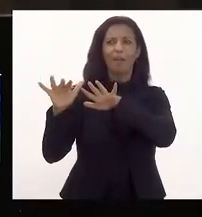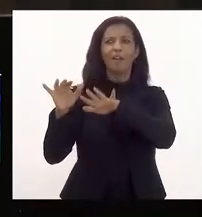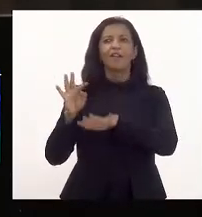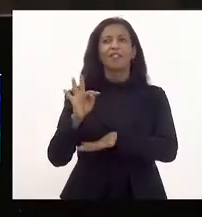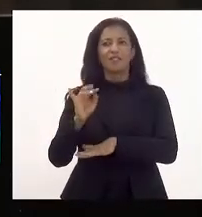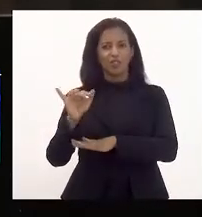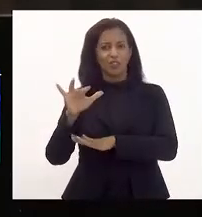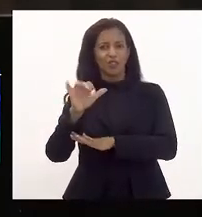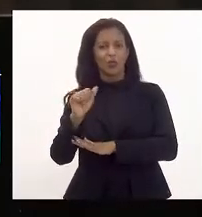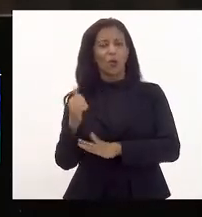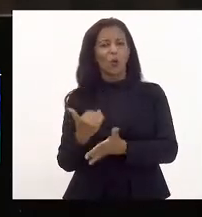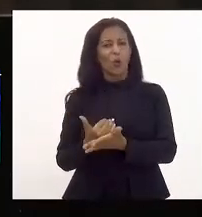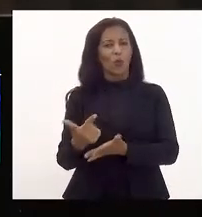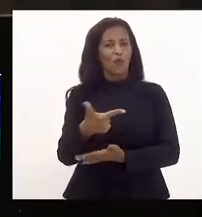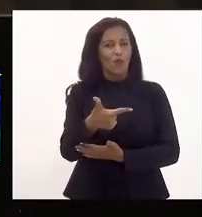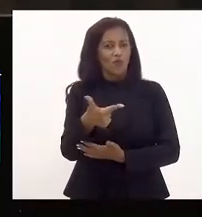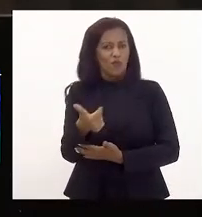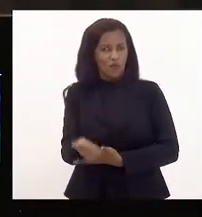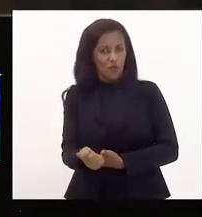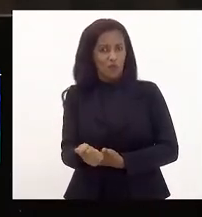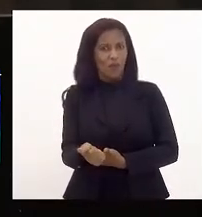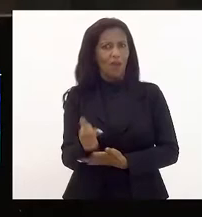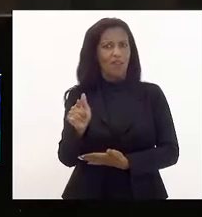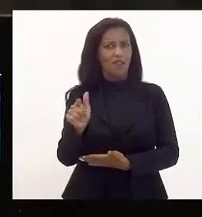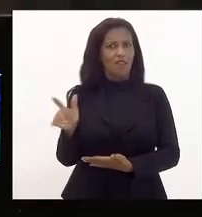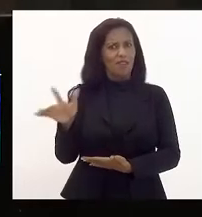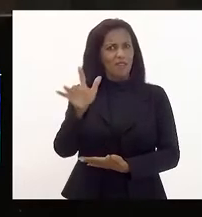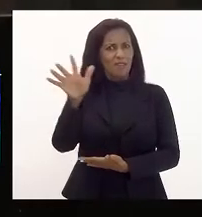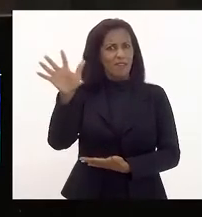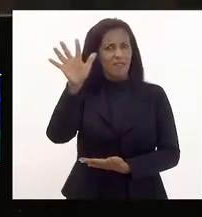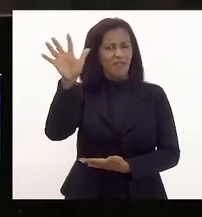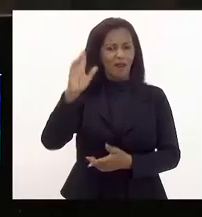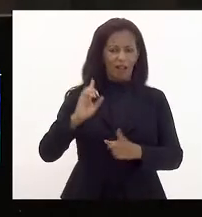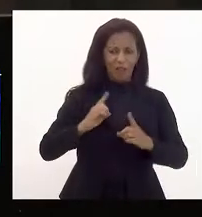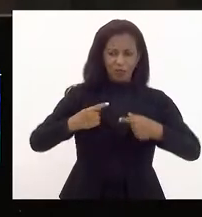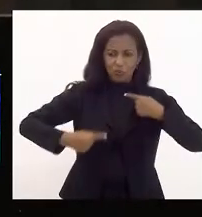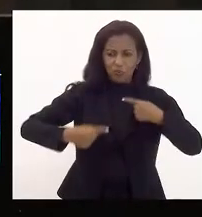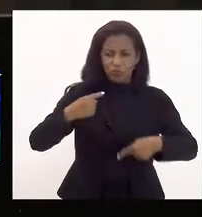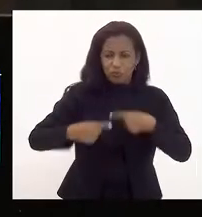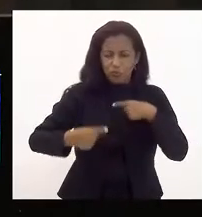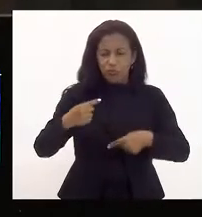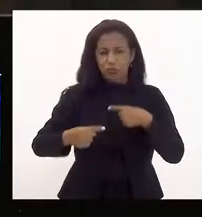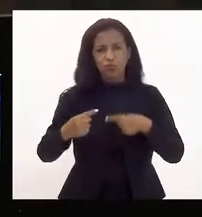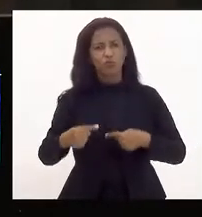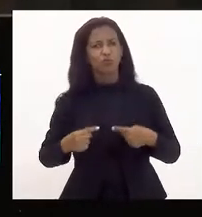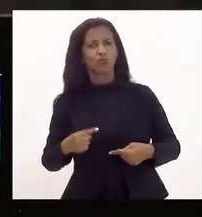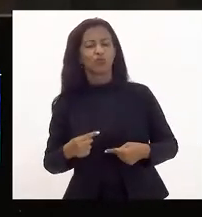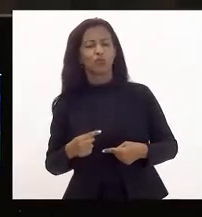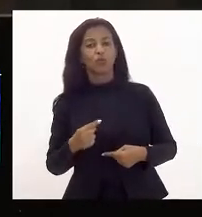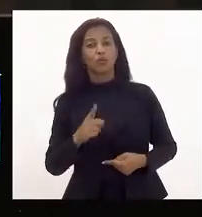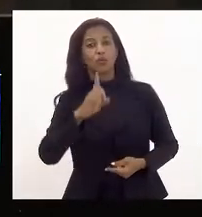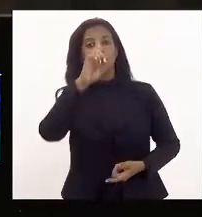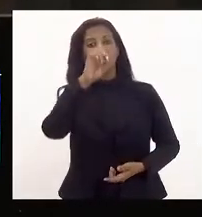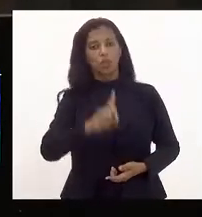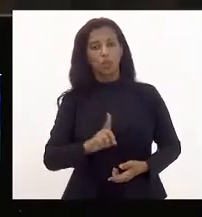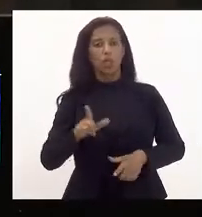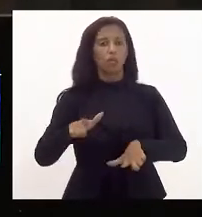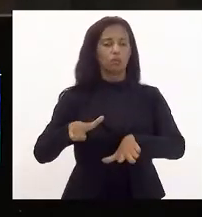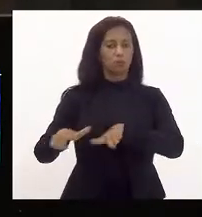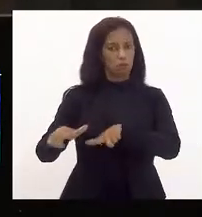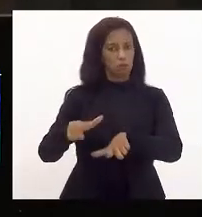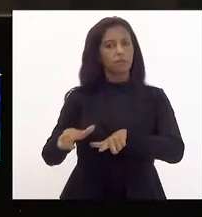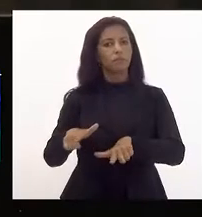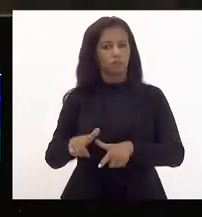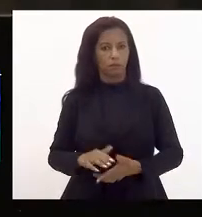começa em 2021, e uma favela muito atrelada à discussão do direito dos trabalhadores.